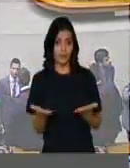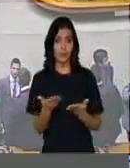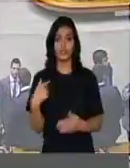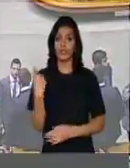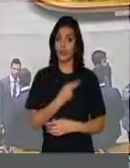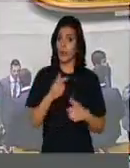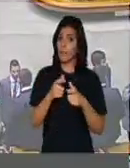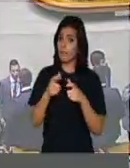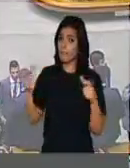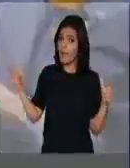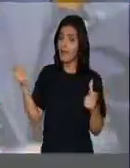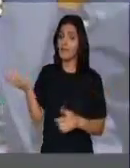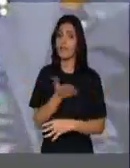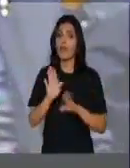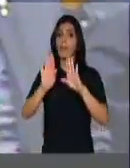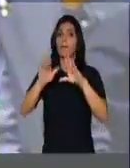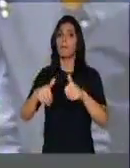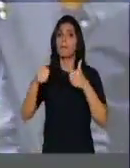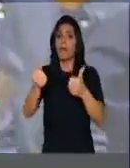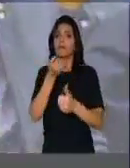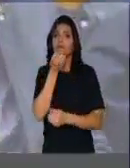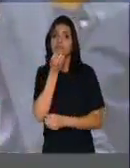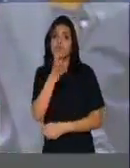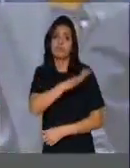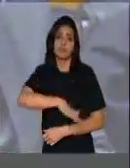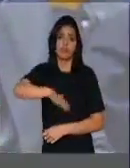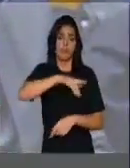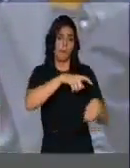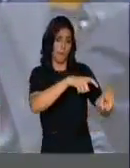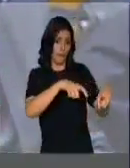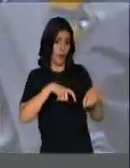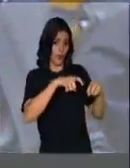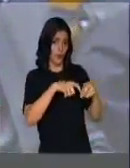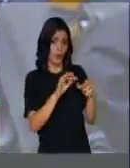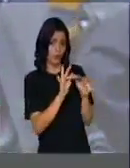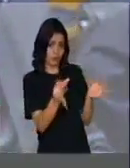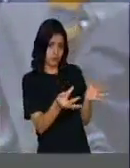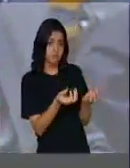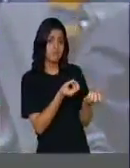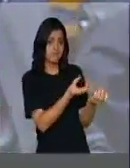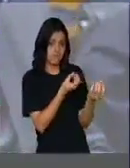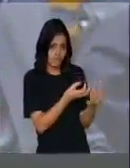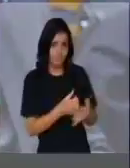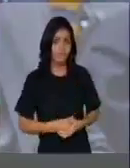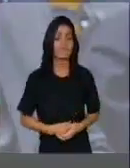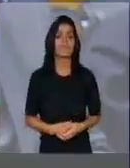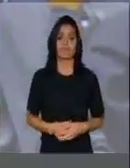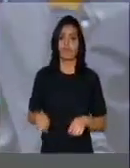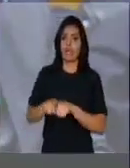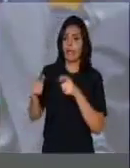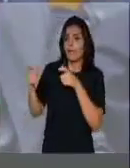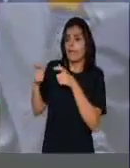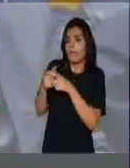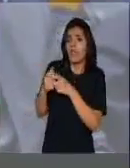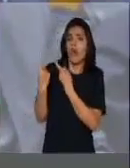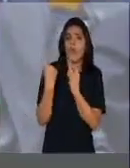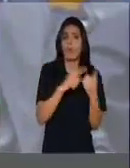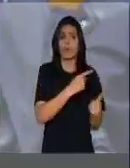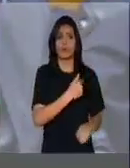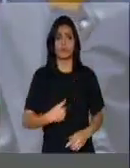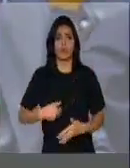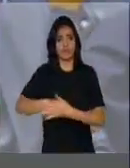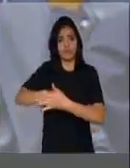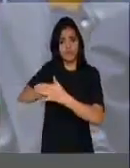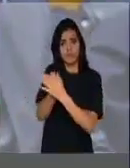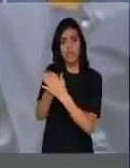a maioria que quer o bem dos nossos produtores rurais. Nós temos aqui a minoria da oposição que está obstruindo, que